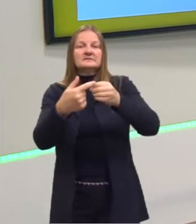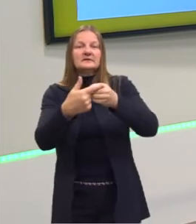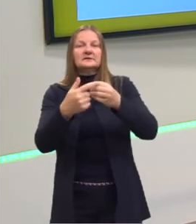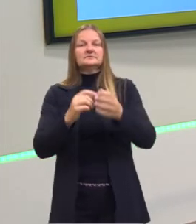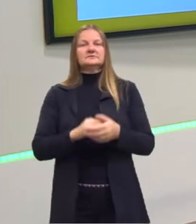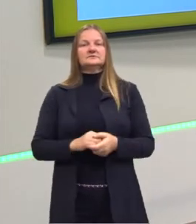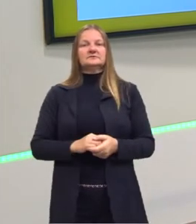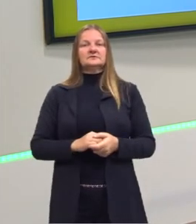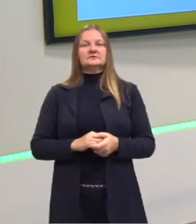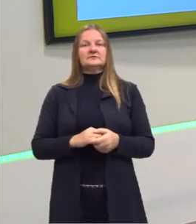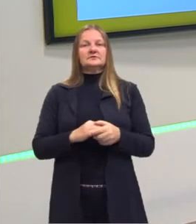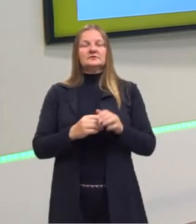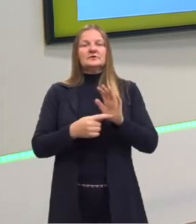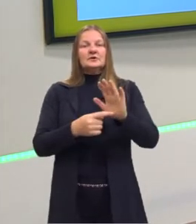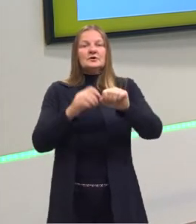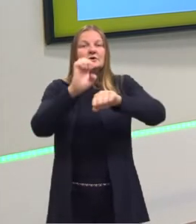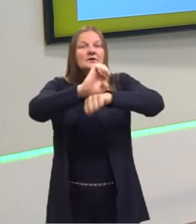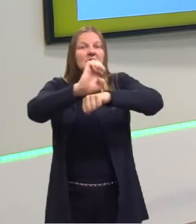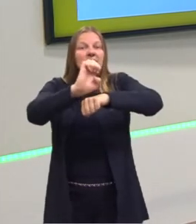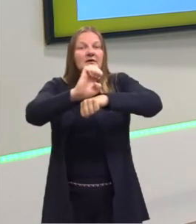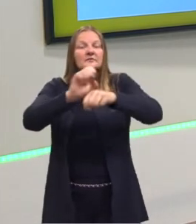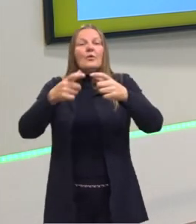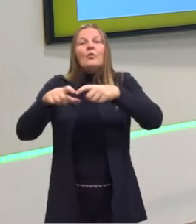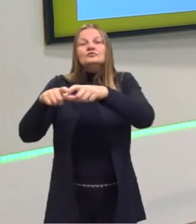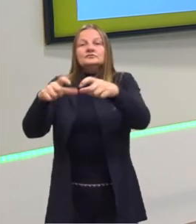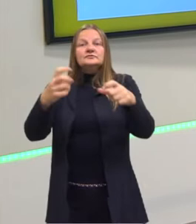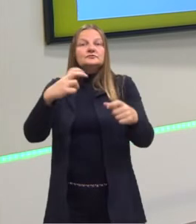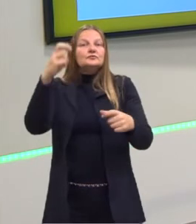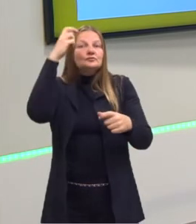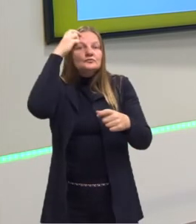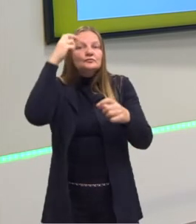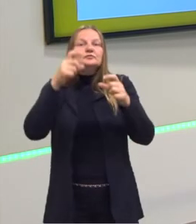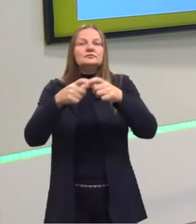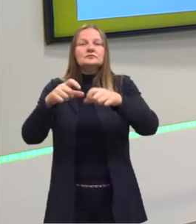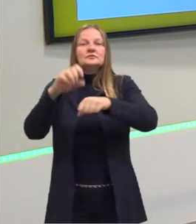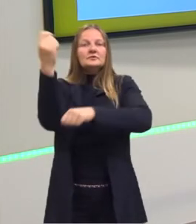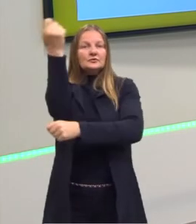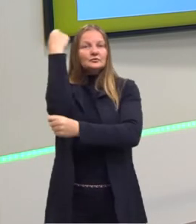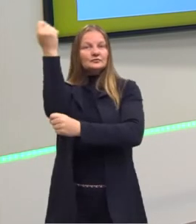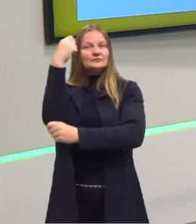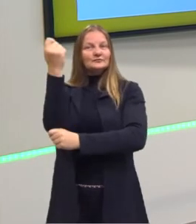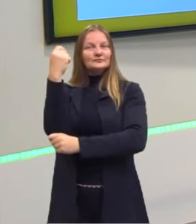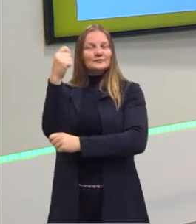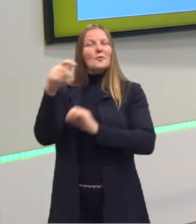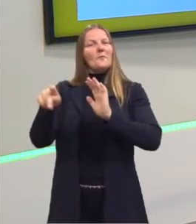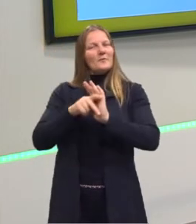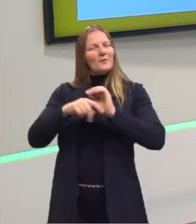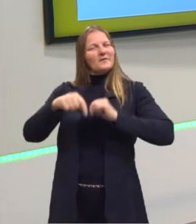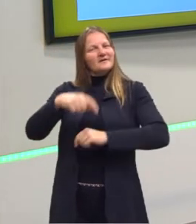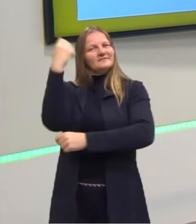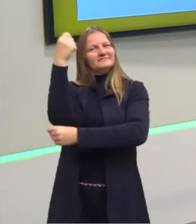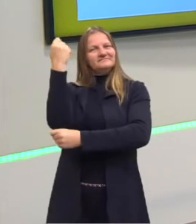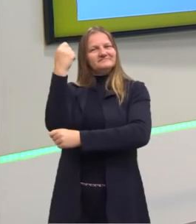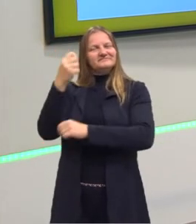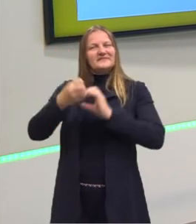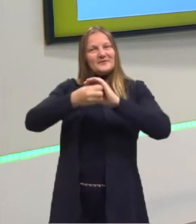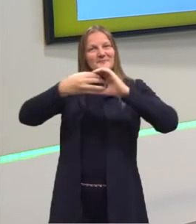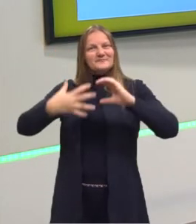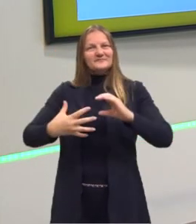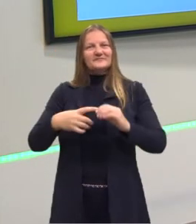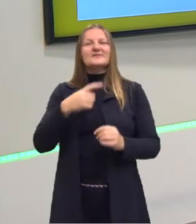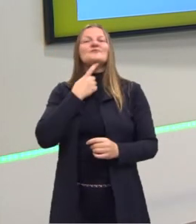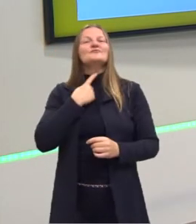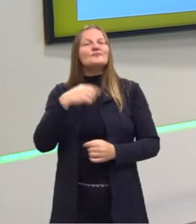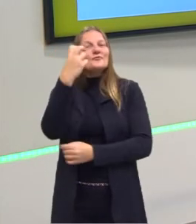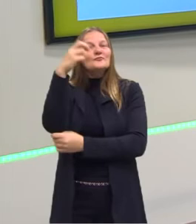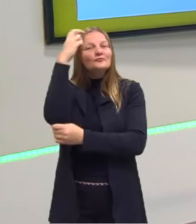Depois, gente vai sendo parecido com o estado no qual a gente vive. Nós vivemos no Rio Grande do Sul. Então, nós somos parecidos. Nós gostamos da